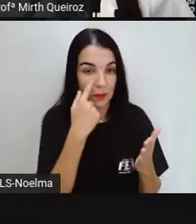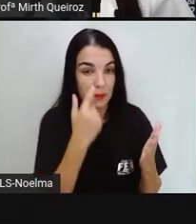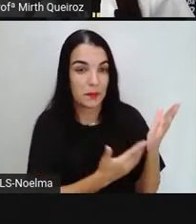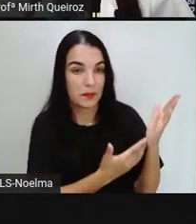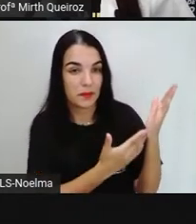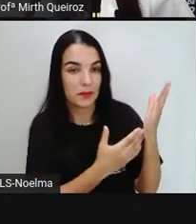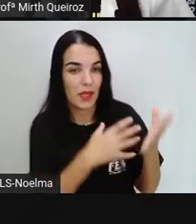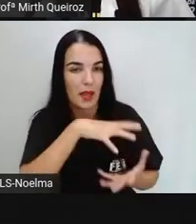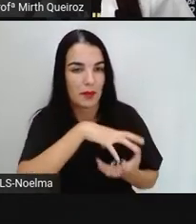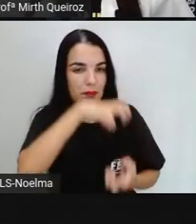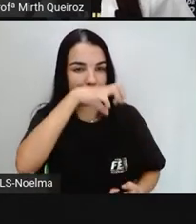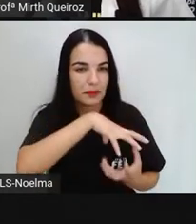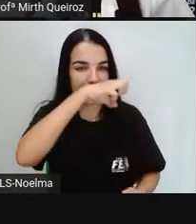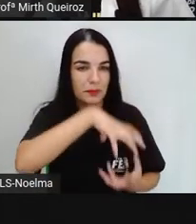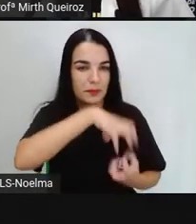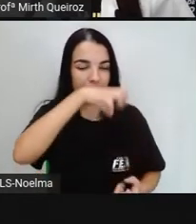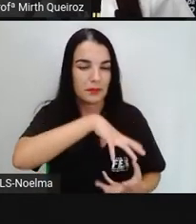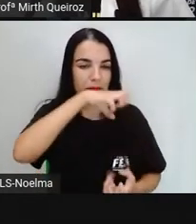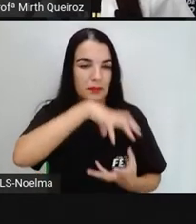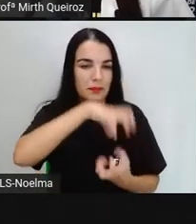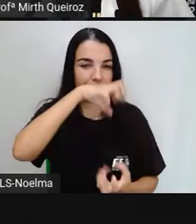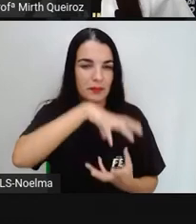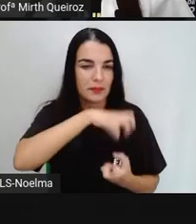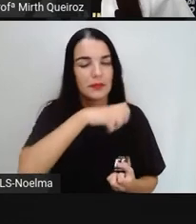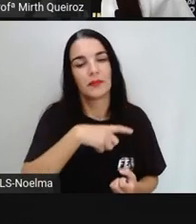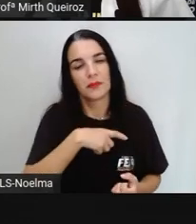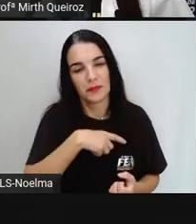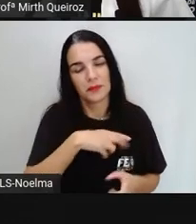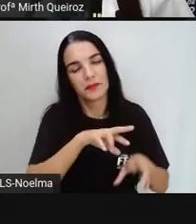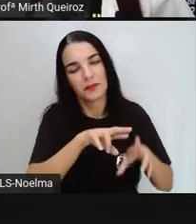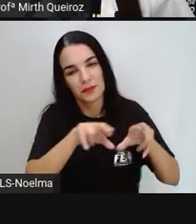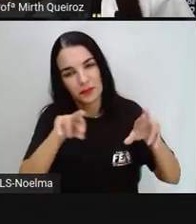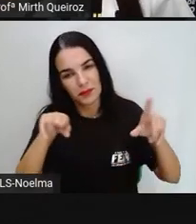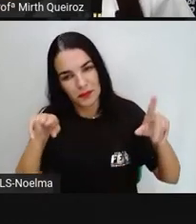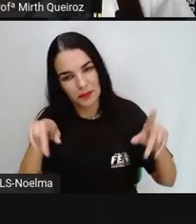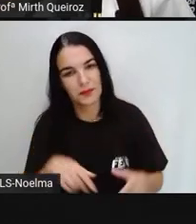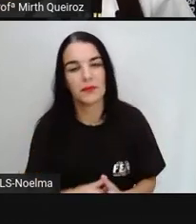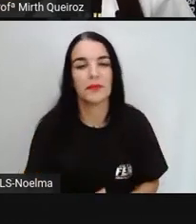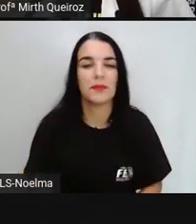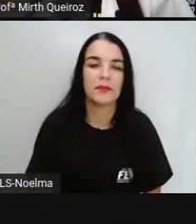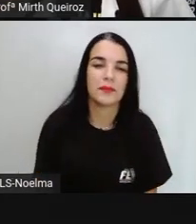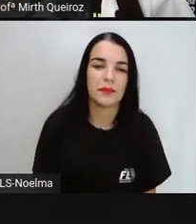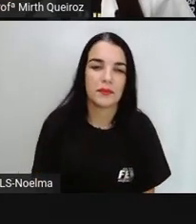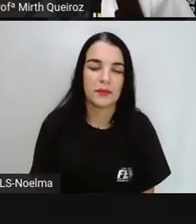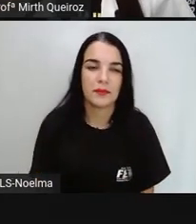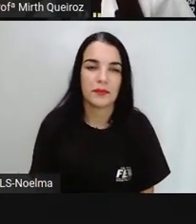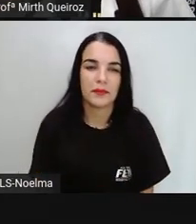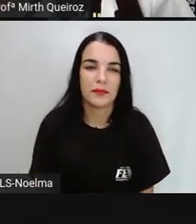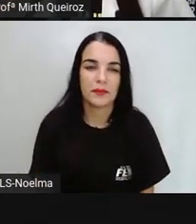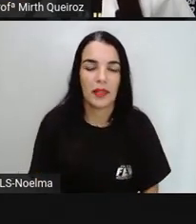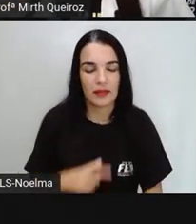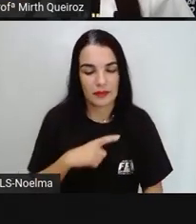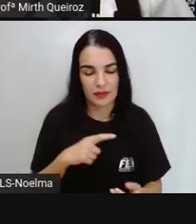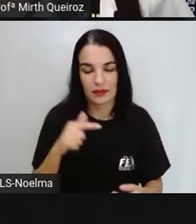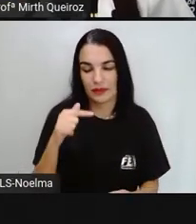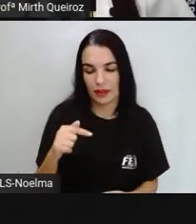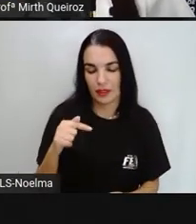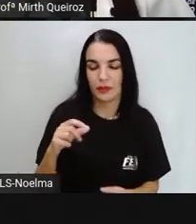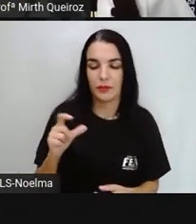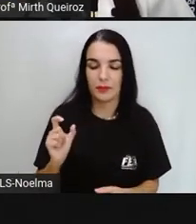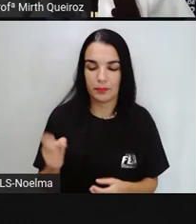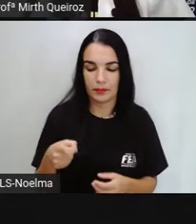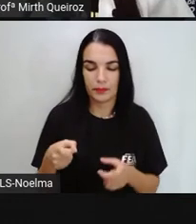outro joguinho, outras figuras geométricas foram feitas aí a partir do tangrã.